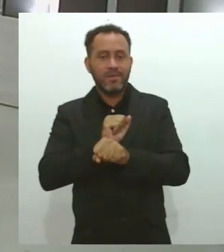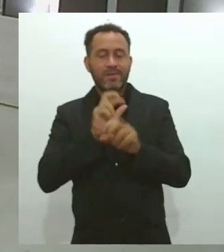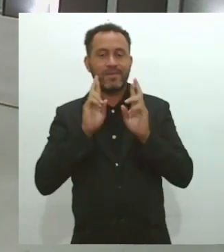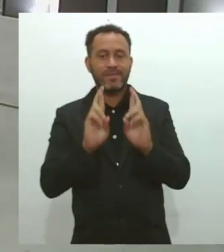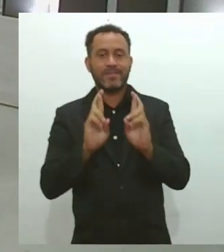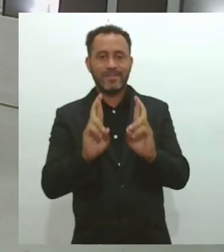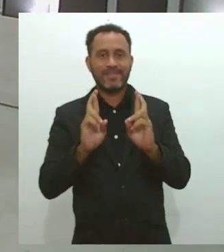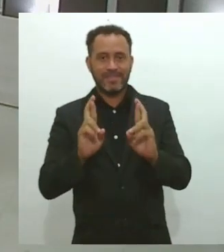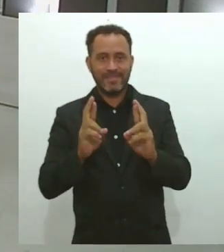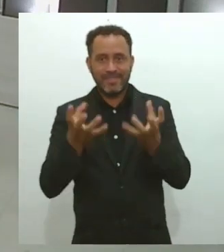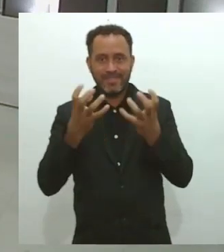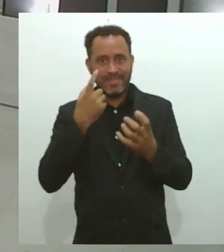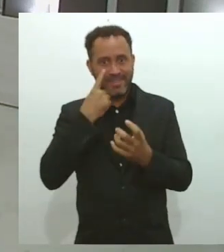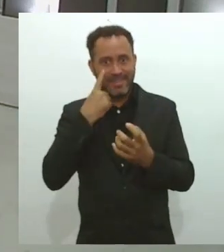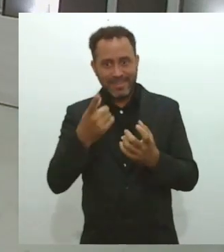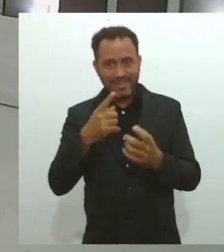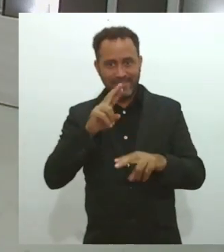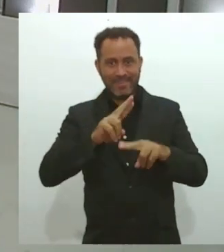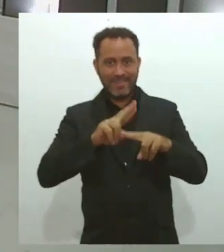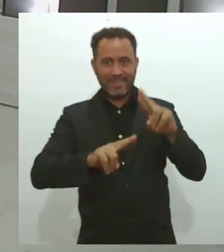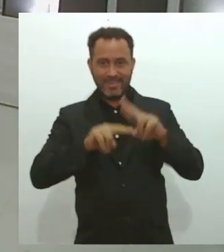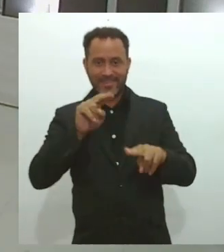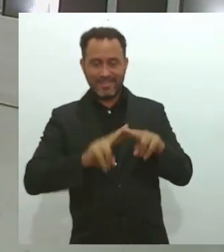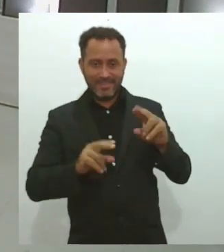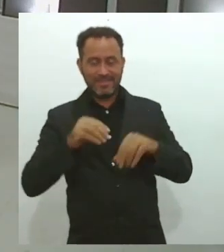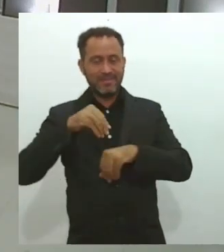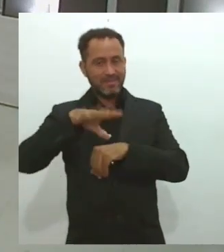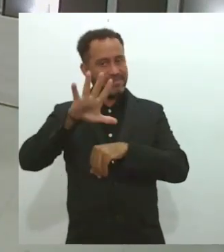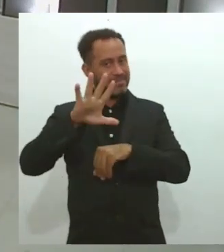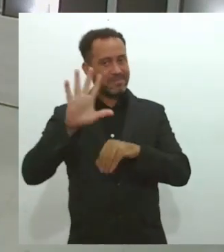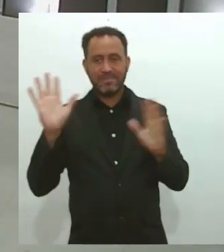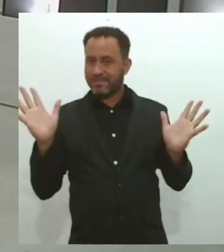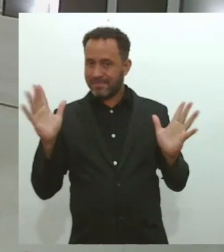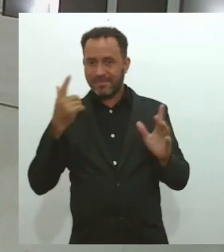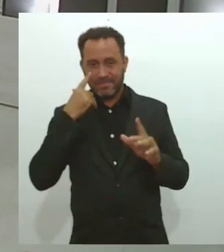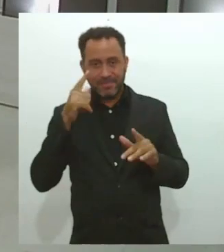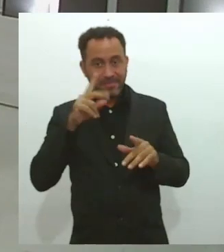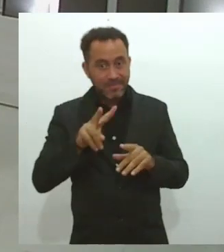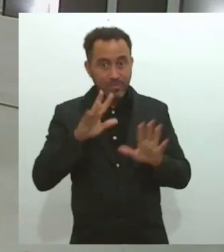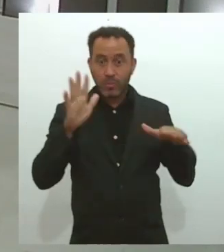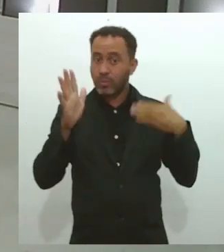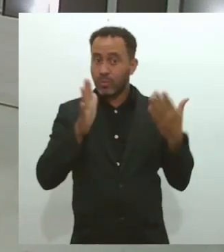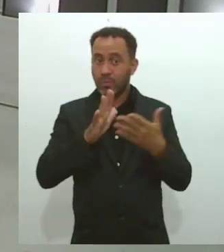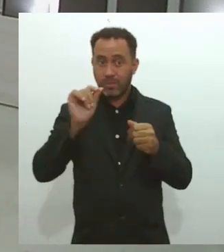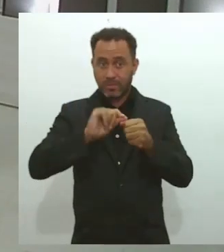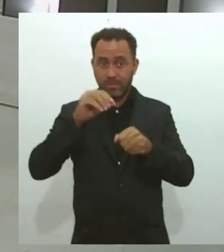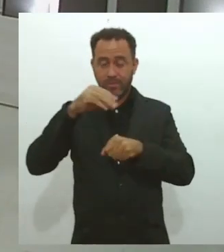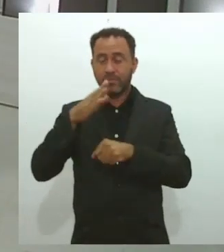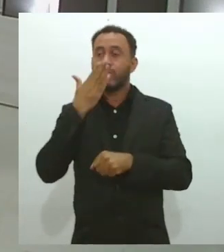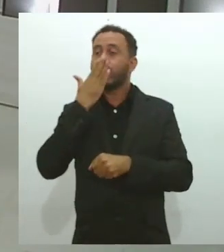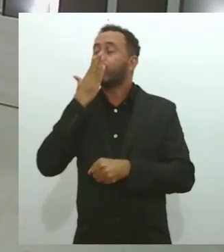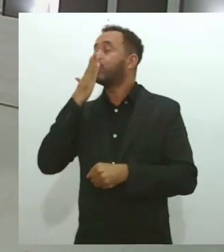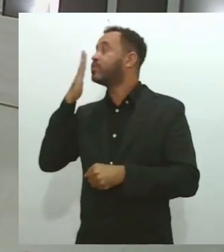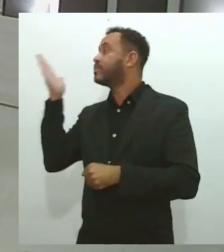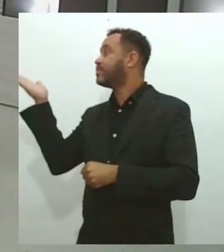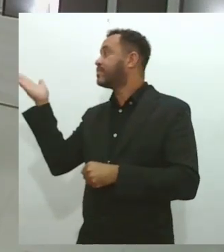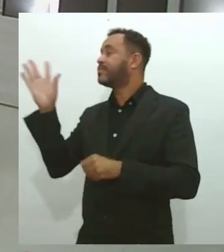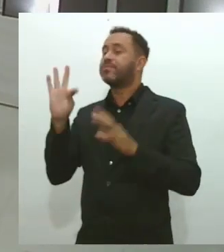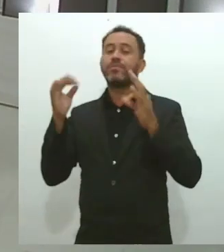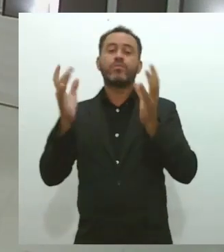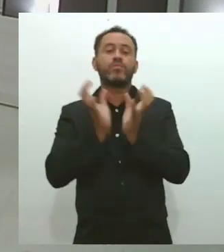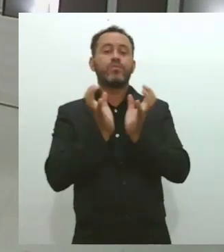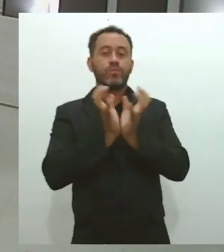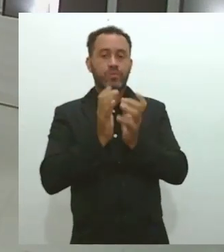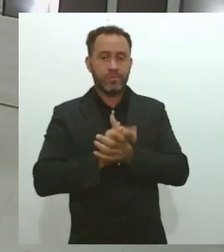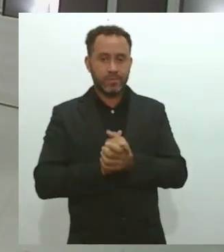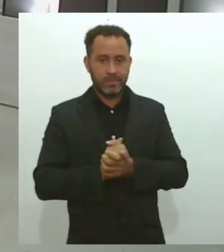estou querendo ver, viu? Agora em julho, tá? Quando lançar, já estou dentro, acompanhando tudo que vocês vão colocando. Um beijo para você, Beatriz, um beijo para toda a equipe.